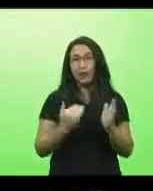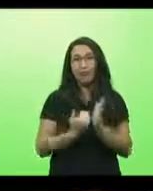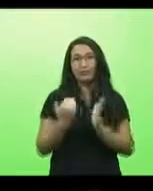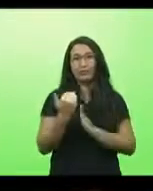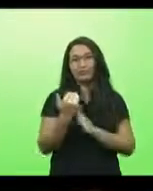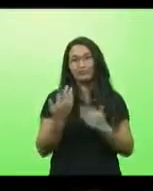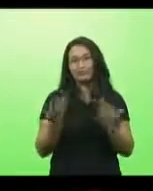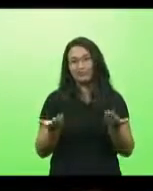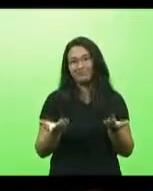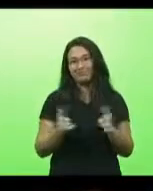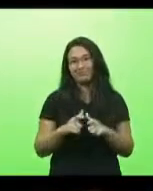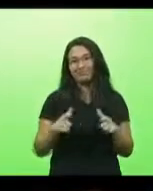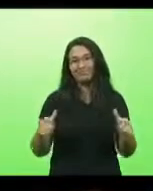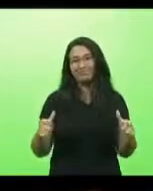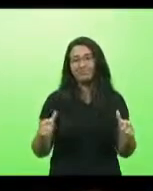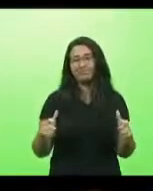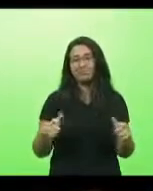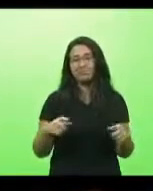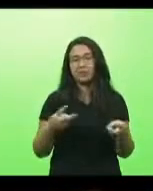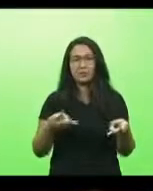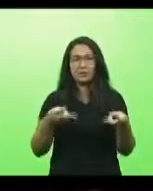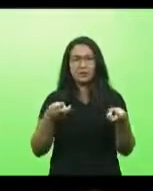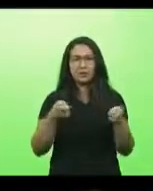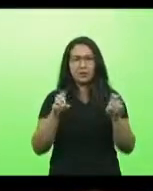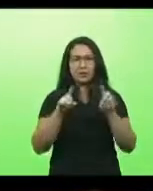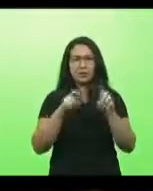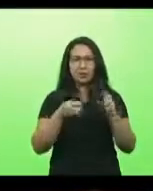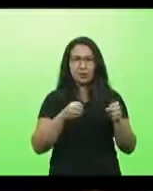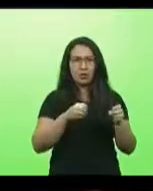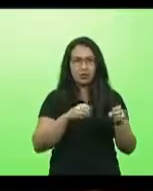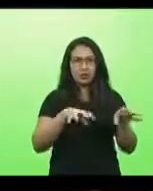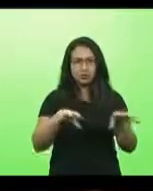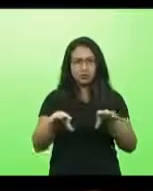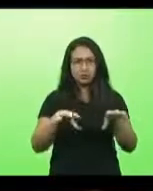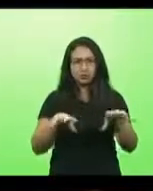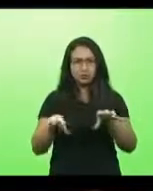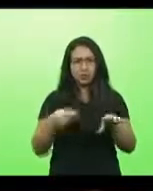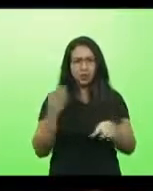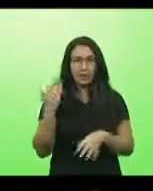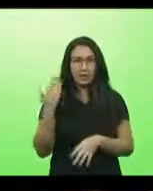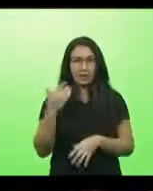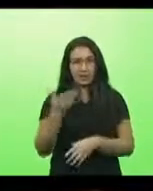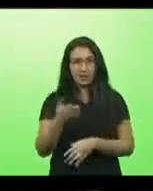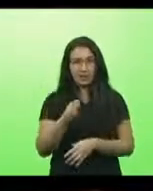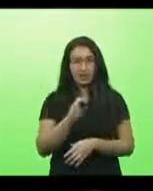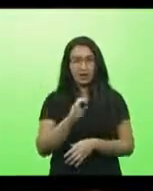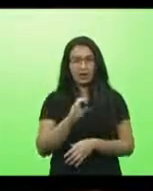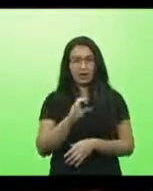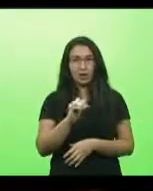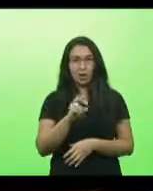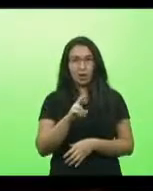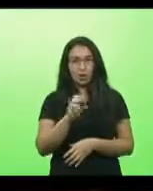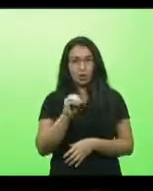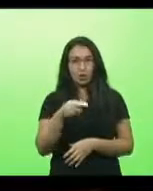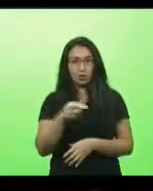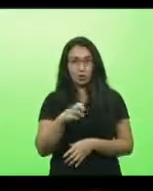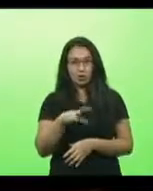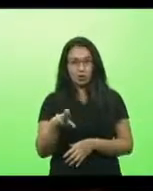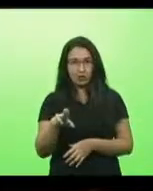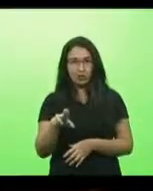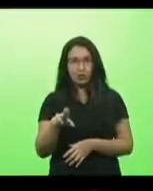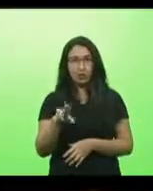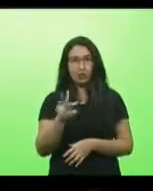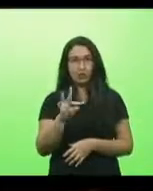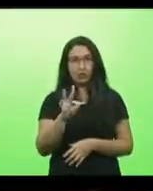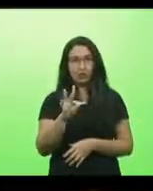é preciso reconhecer senhor presidente que o ex-coronel Araújo Gomes comandante da polícia militária o atual coronete o